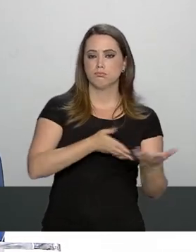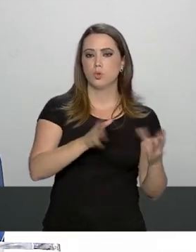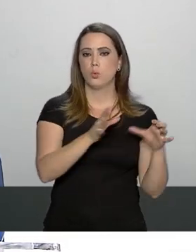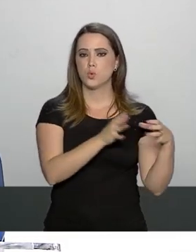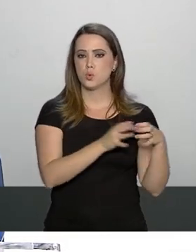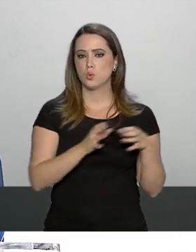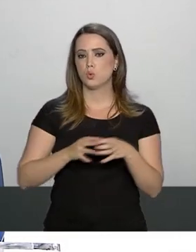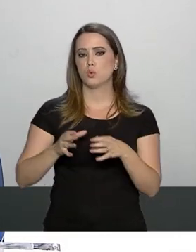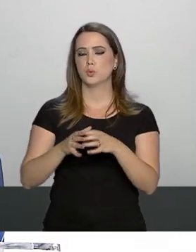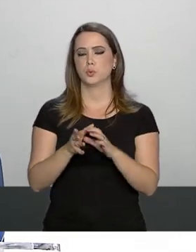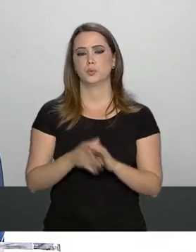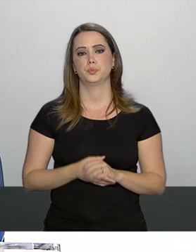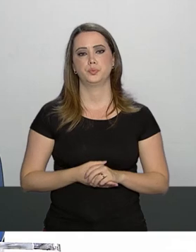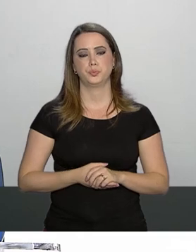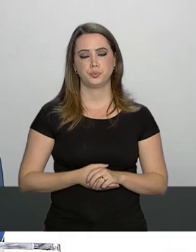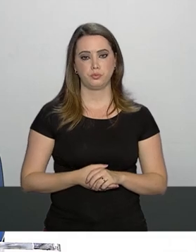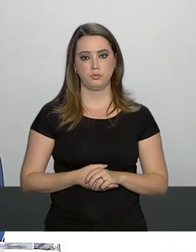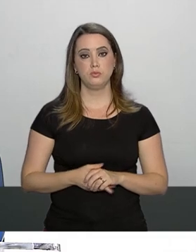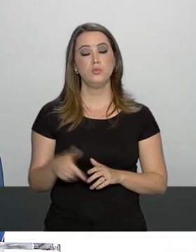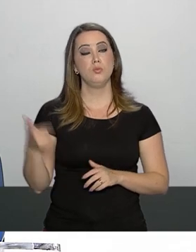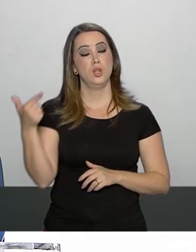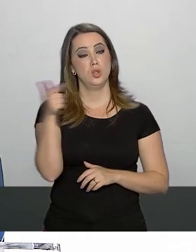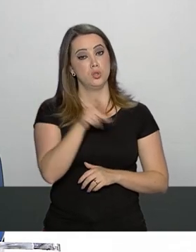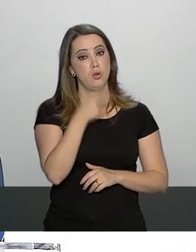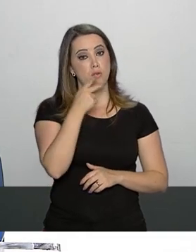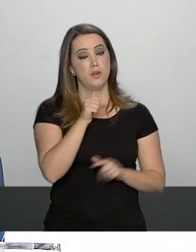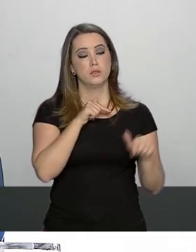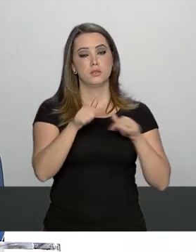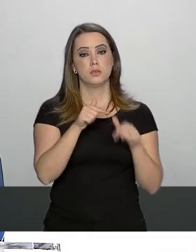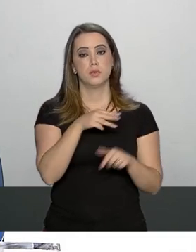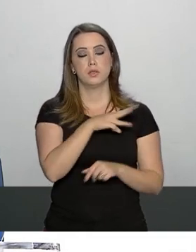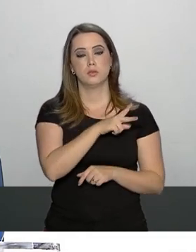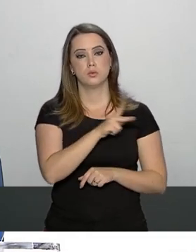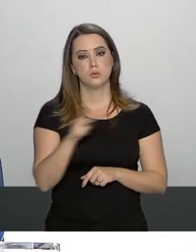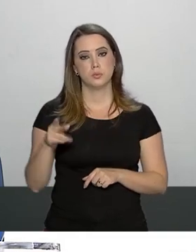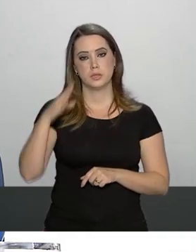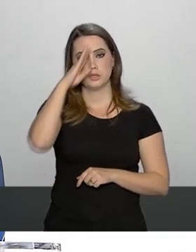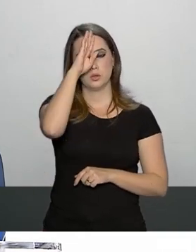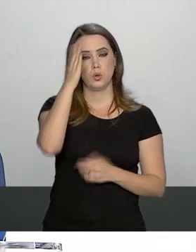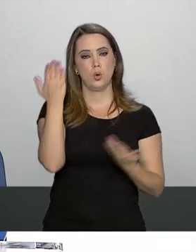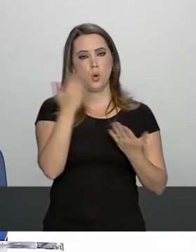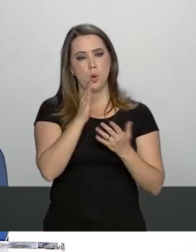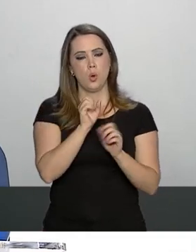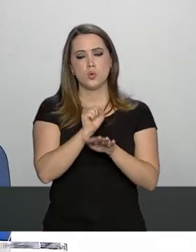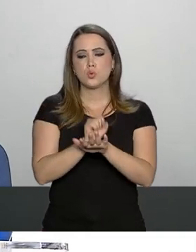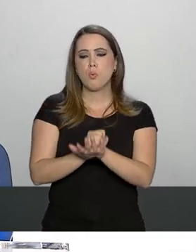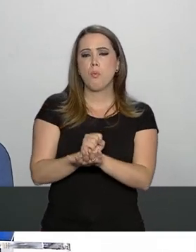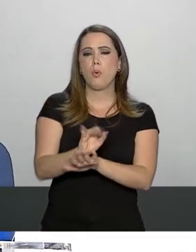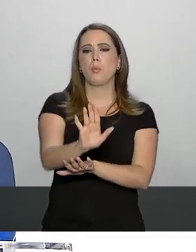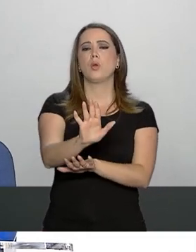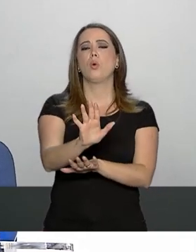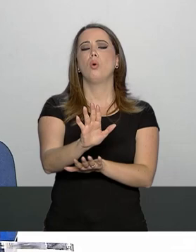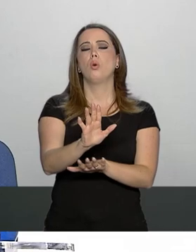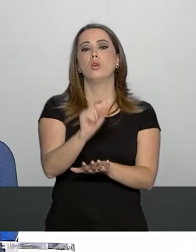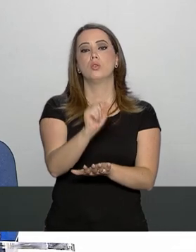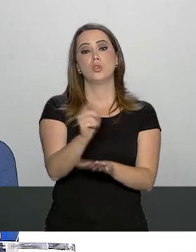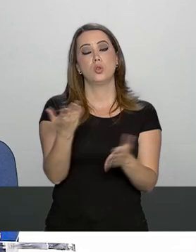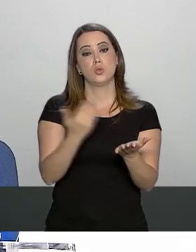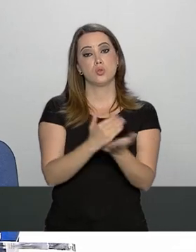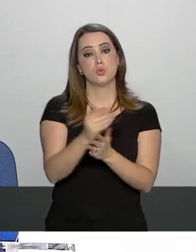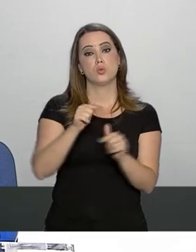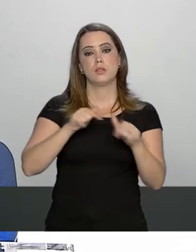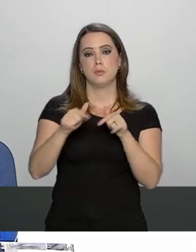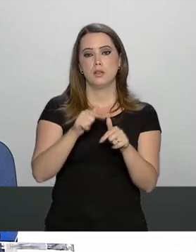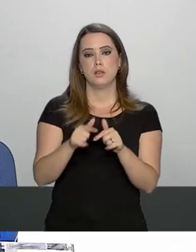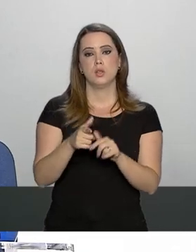César voltando aos despachos do presidente ele hoje publicou que continua despachando e ontem publicou